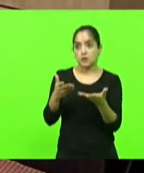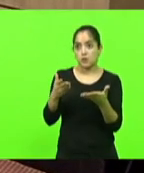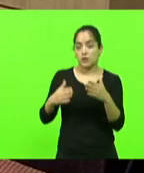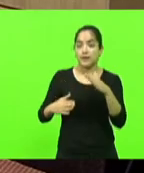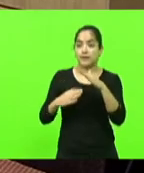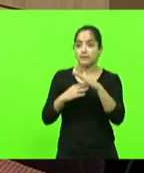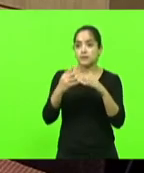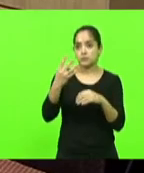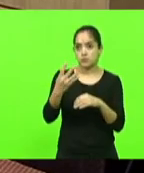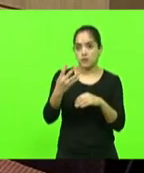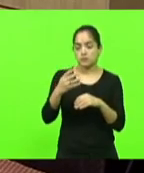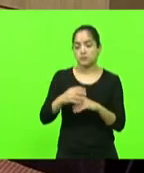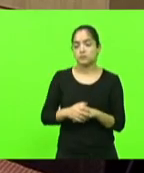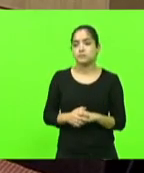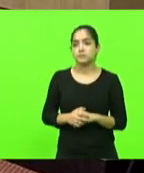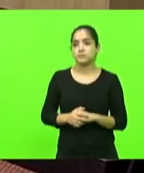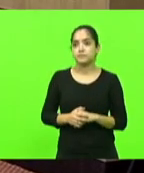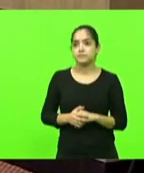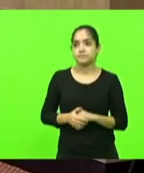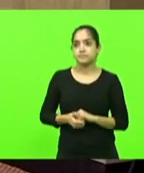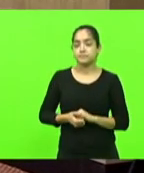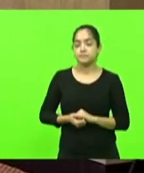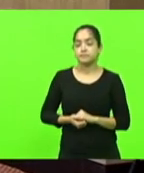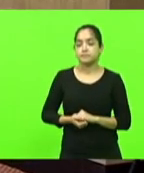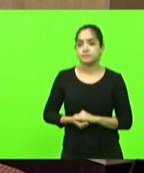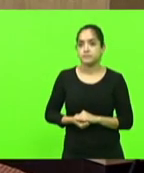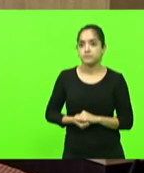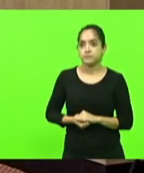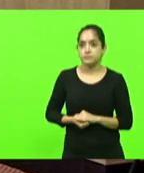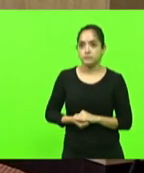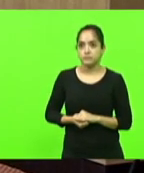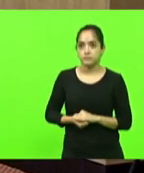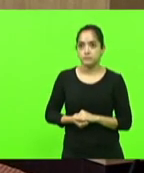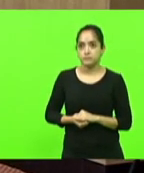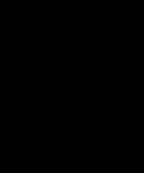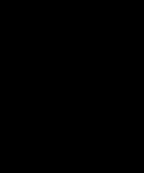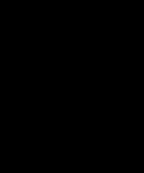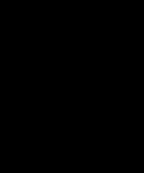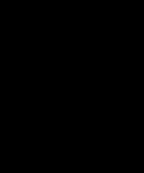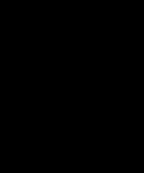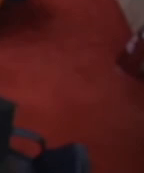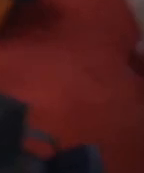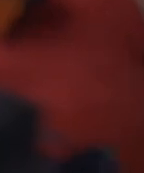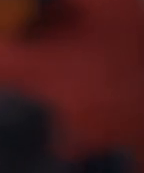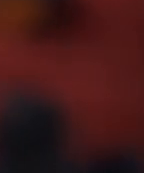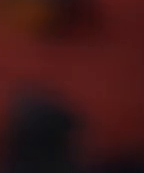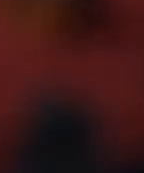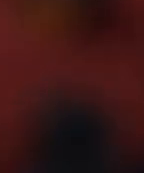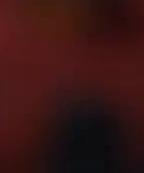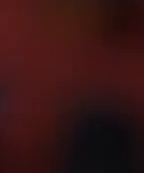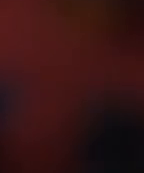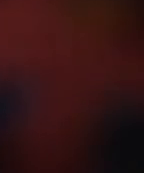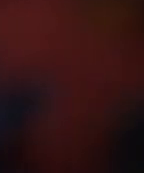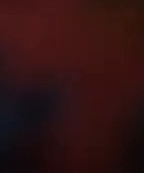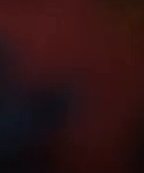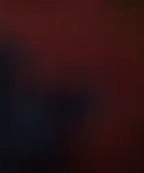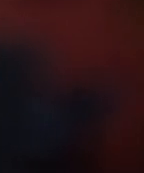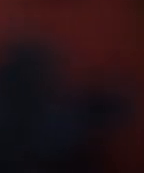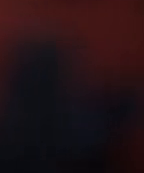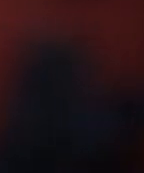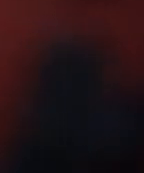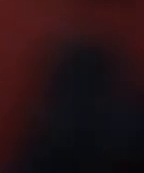as 16 horas está suspensa a sessão 60 minutos 50 minutos Legenda